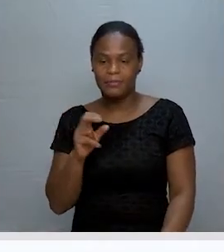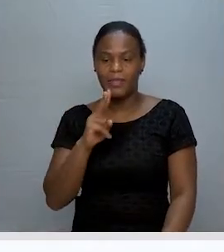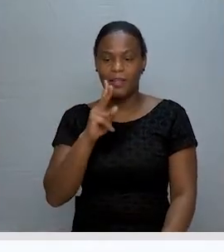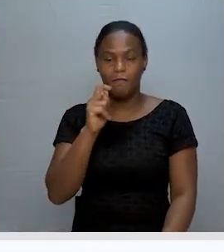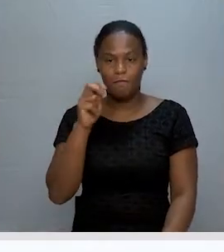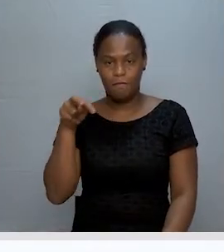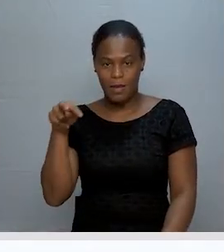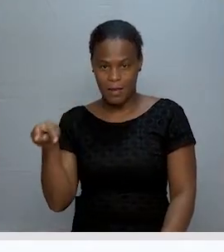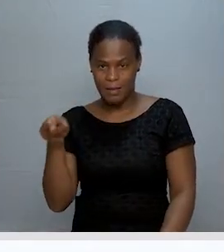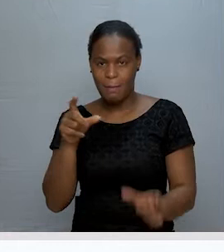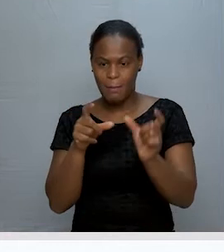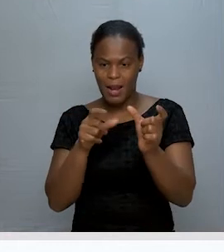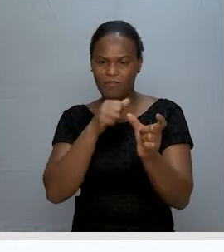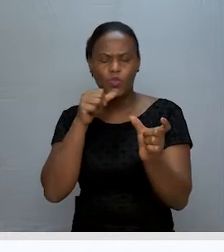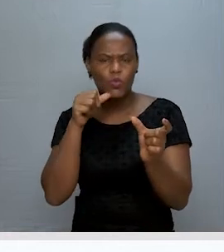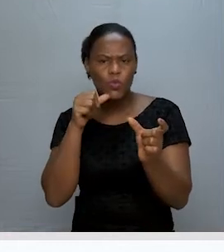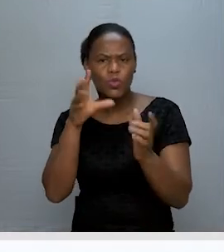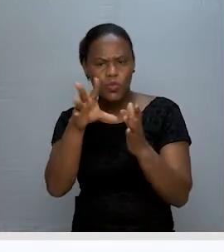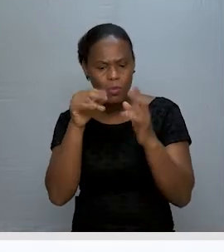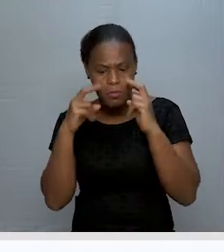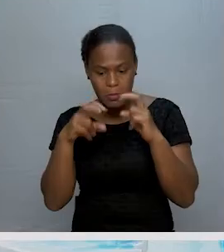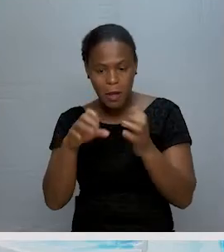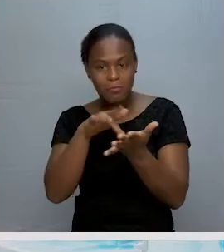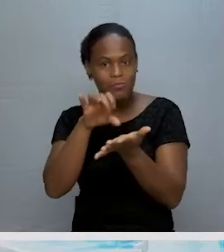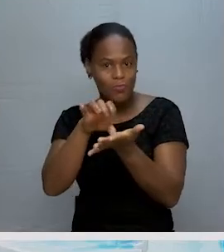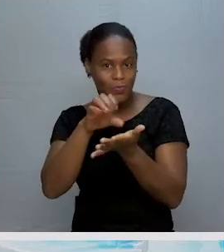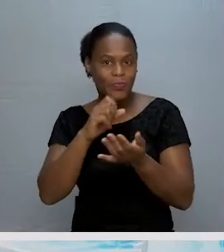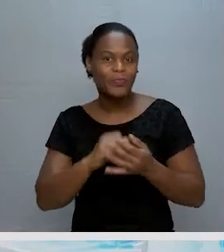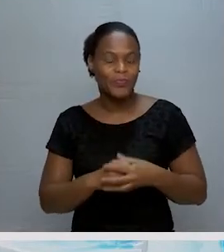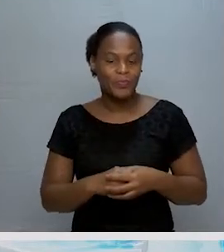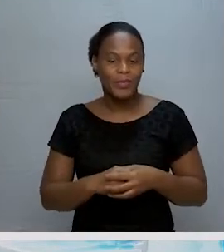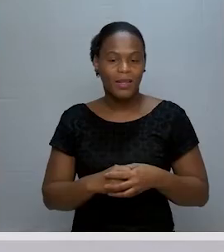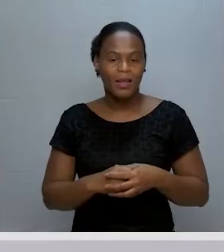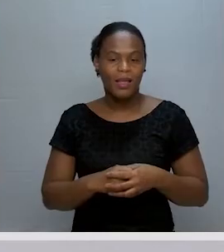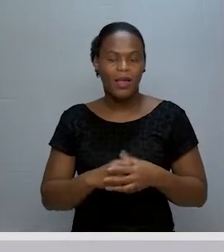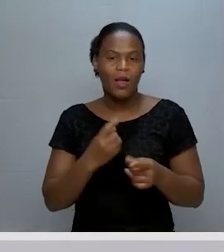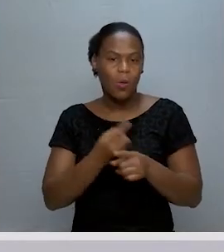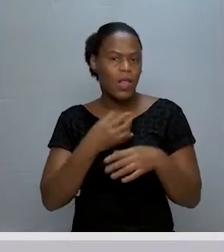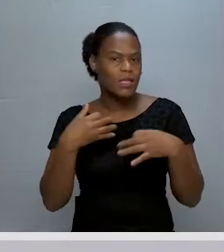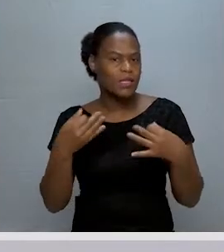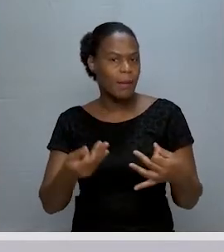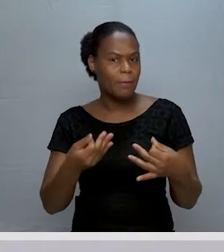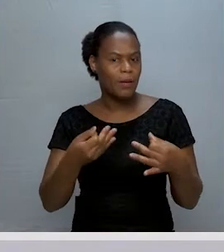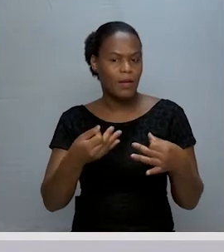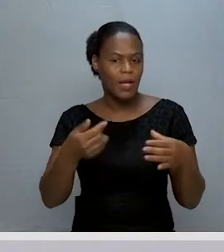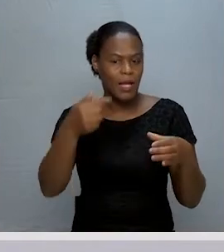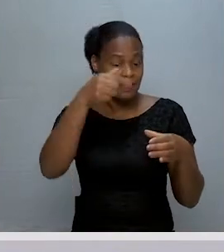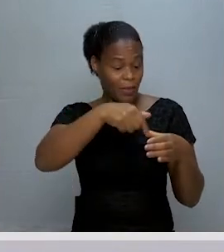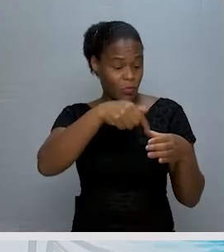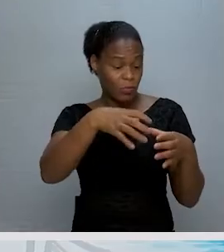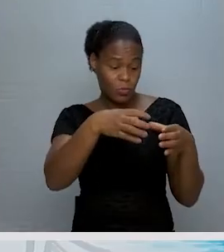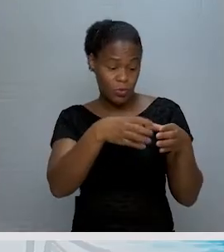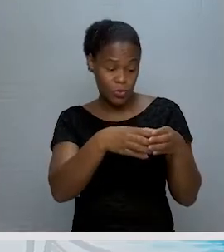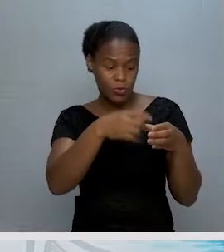figura representam um elemento desse conjunto. Sempre que nós escrevemos dentro disto qualquer